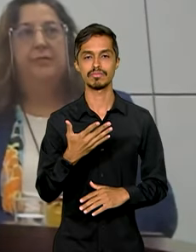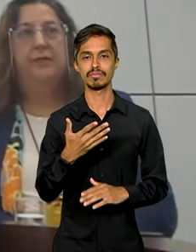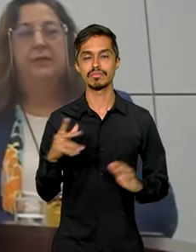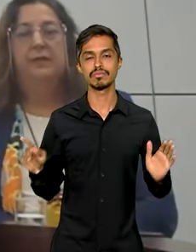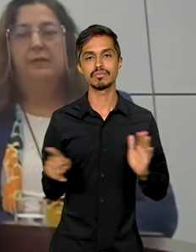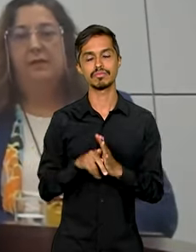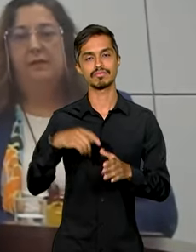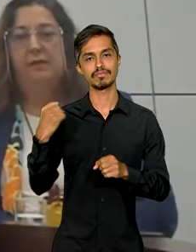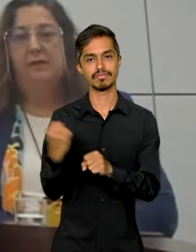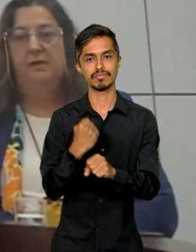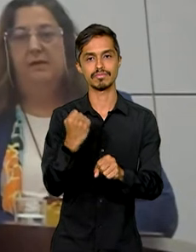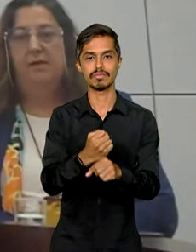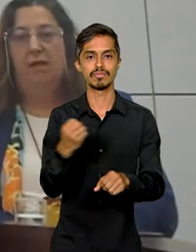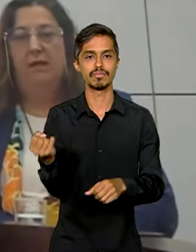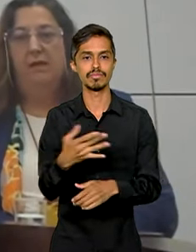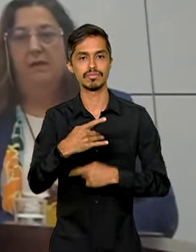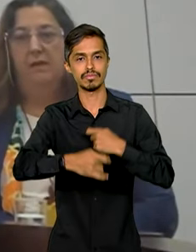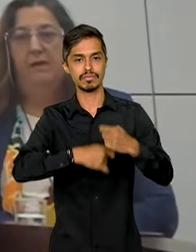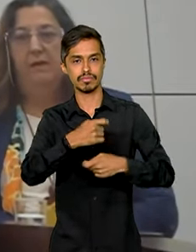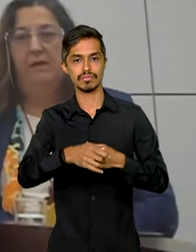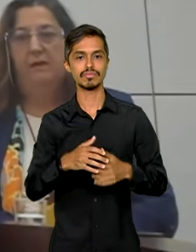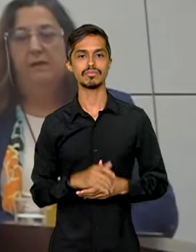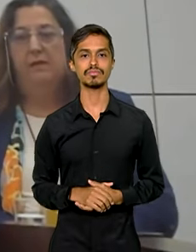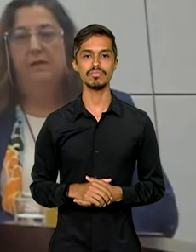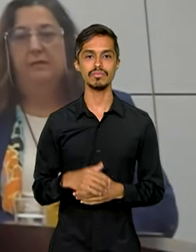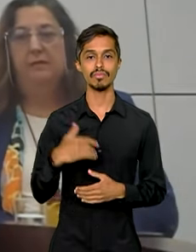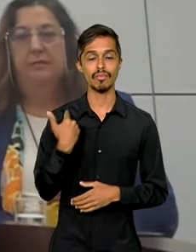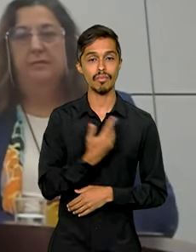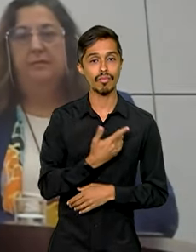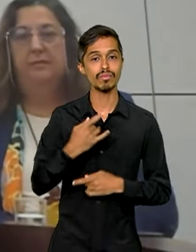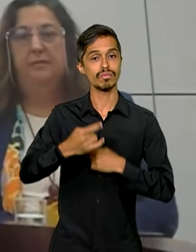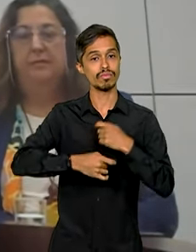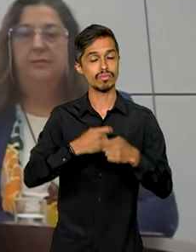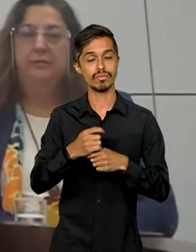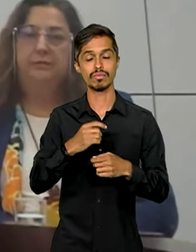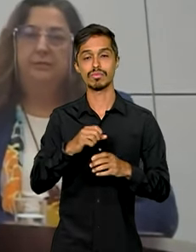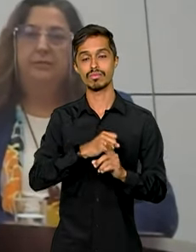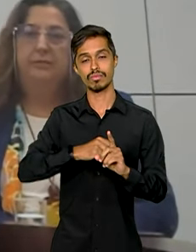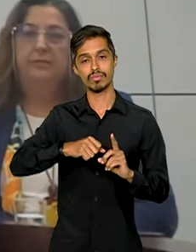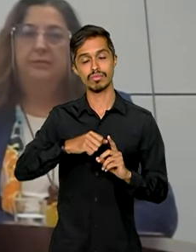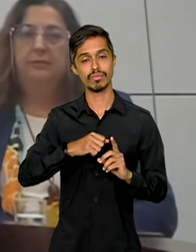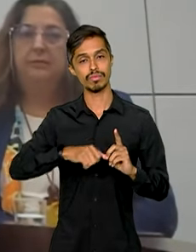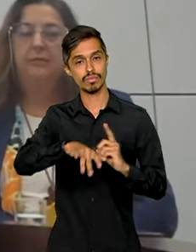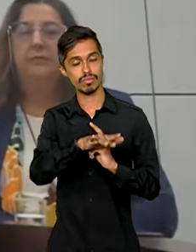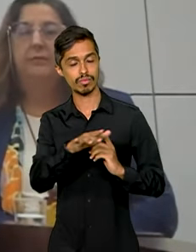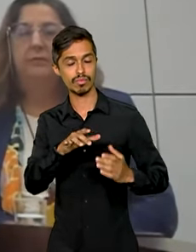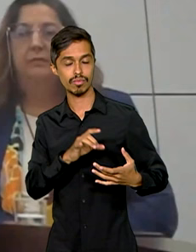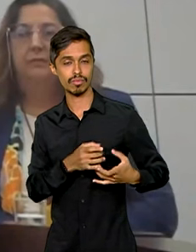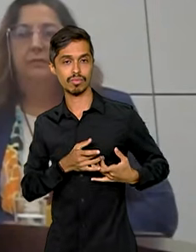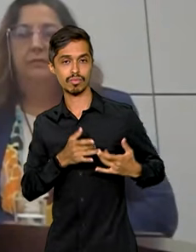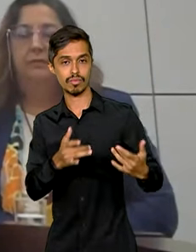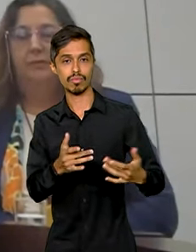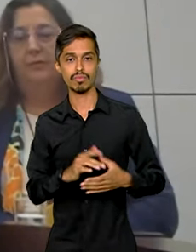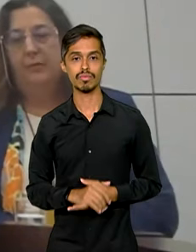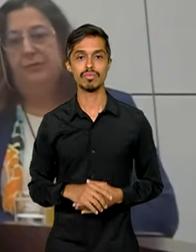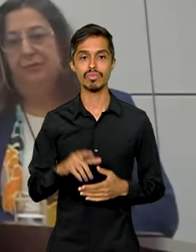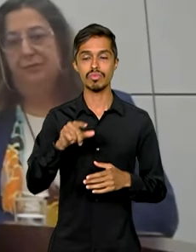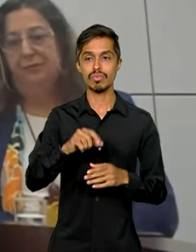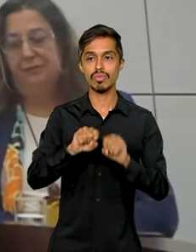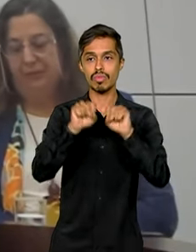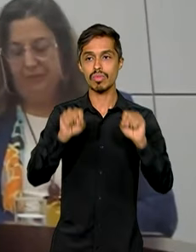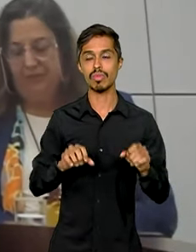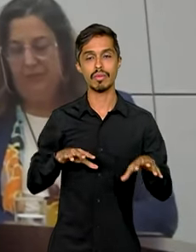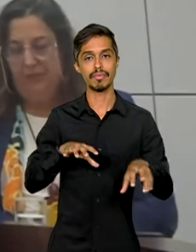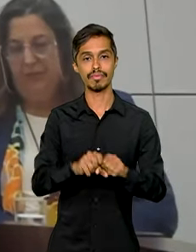construção de uma nova economia, que é a nossa economia solidária. Portanto, esse sistema de formação,